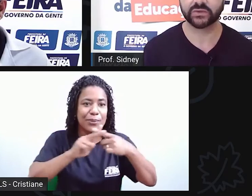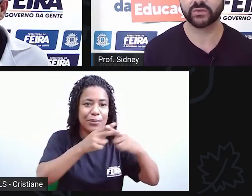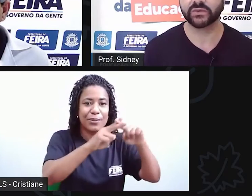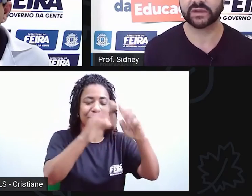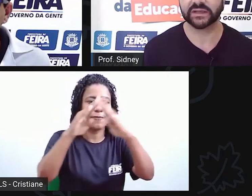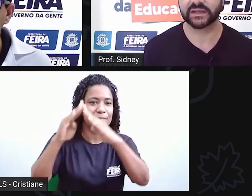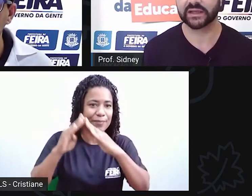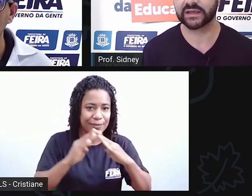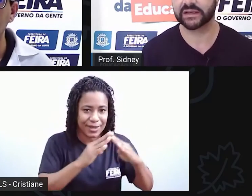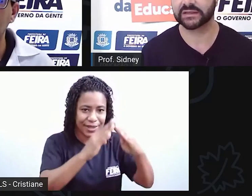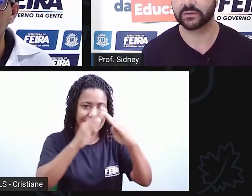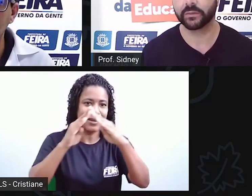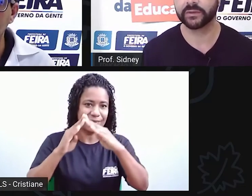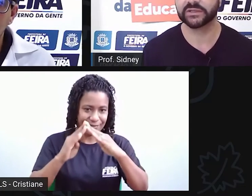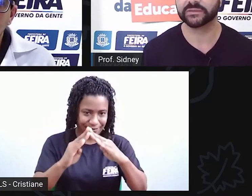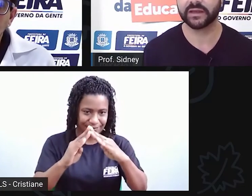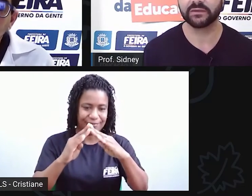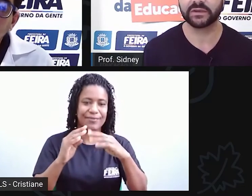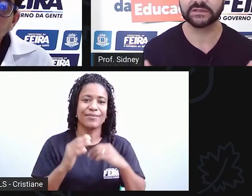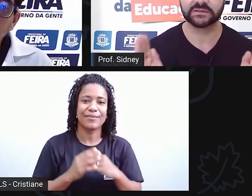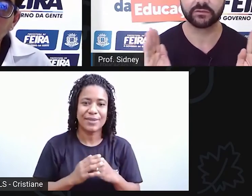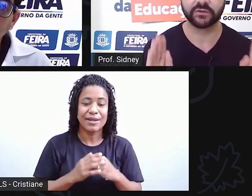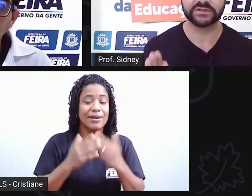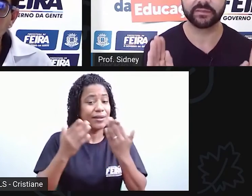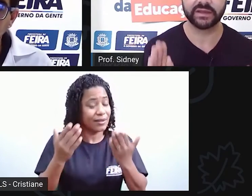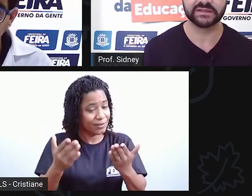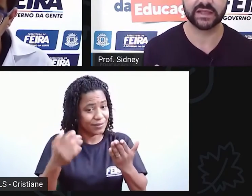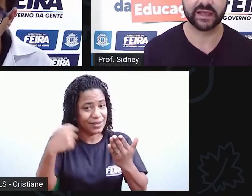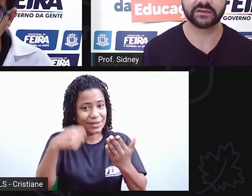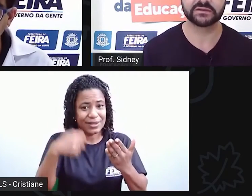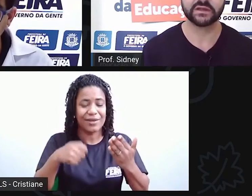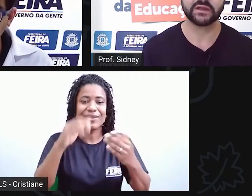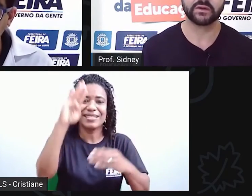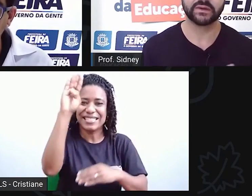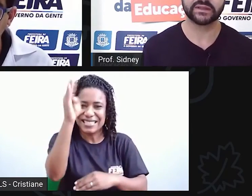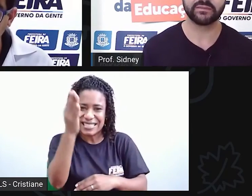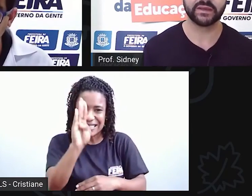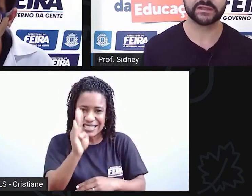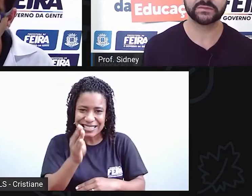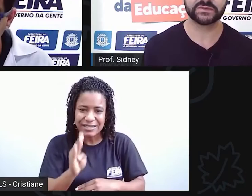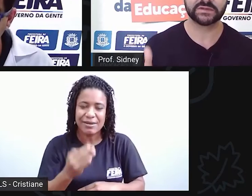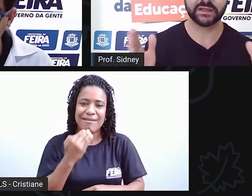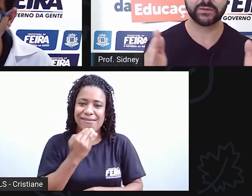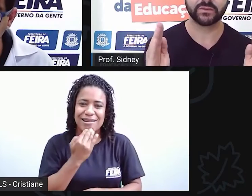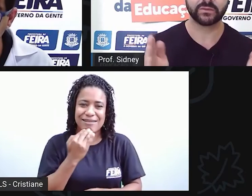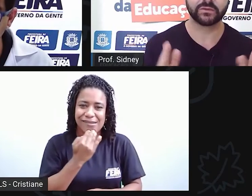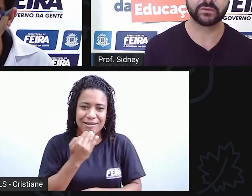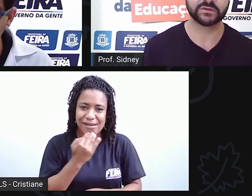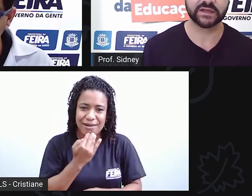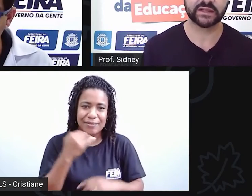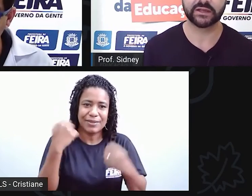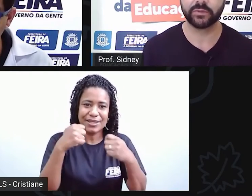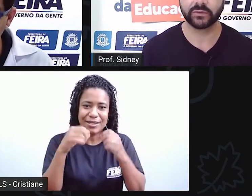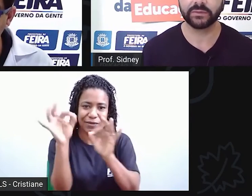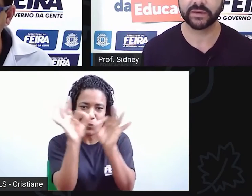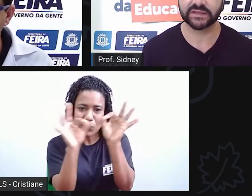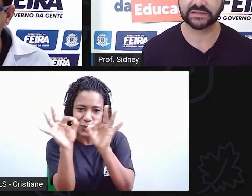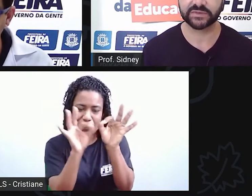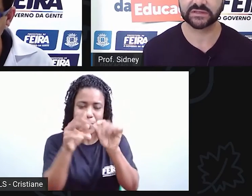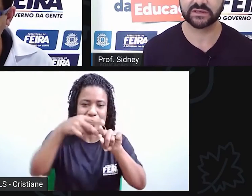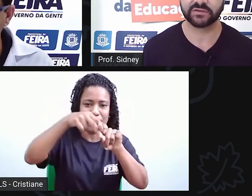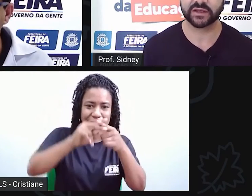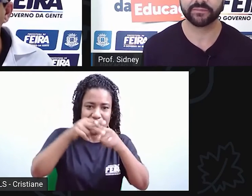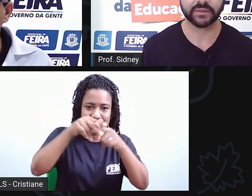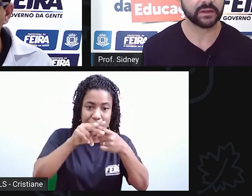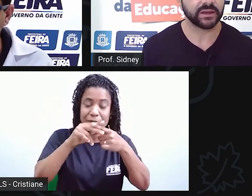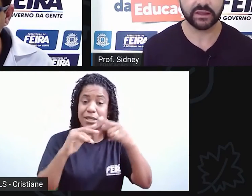rachaduras, achaduras, aquele comprometimento fossem amenizados, ou até mesmo sendo consertados por uma empresa